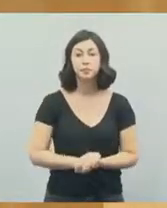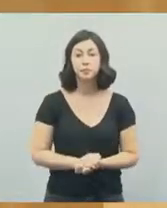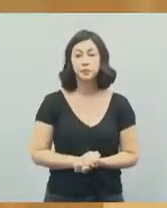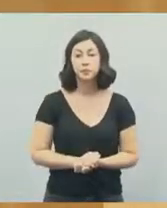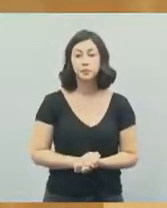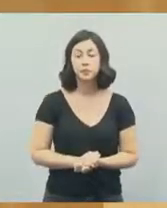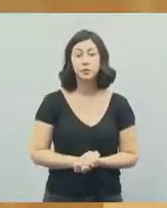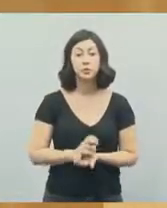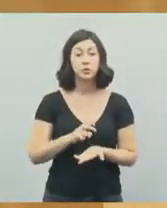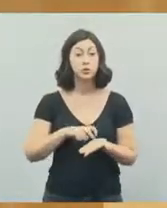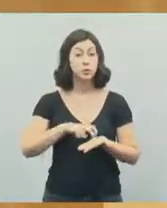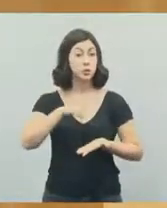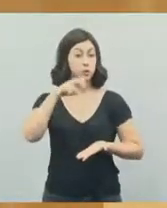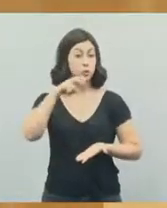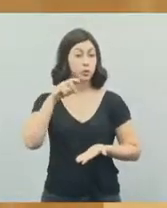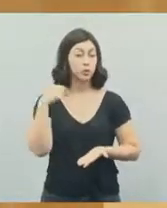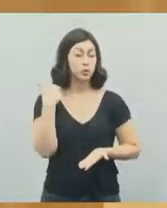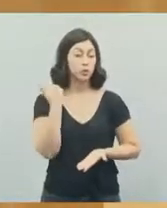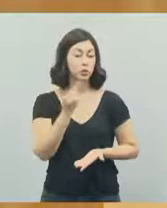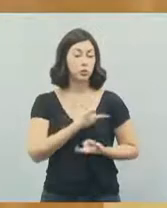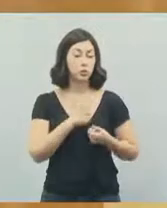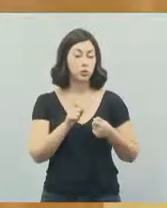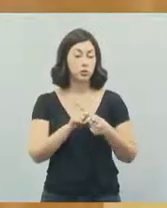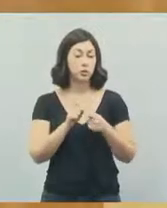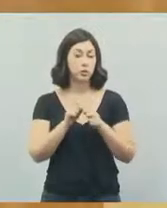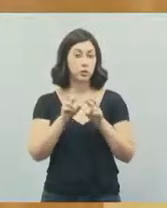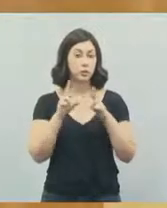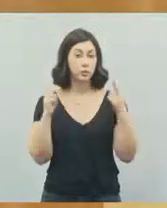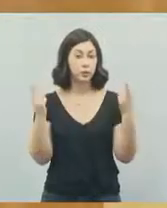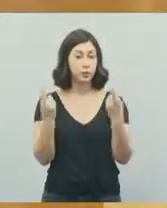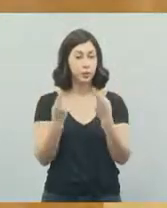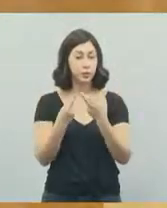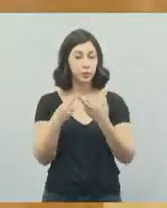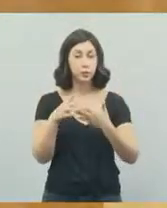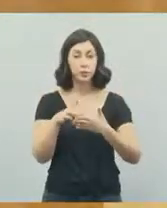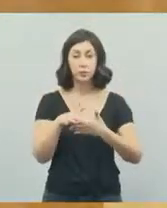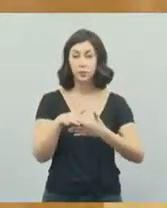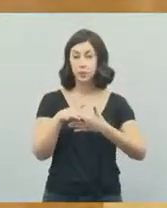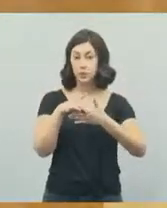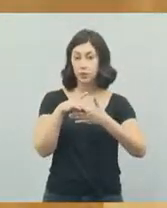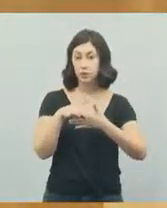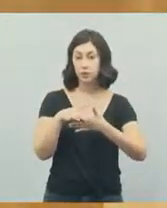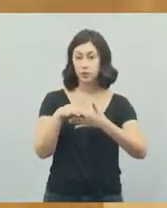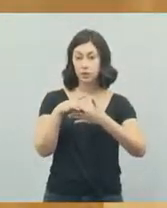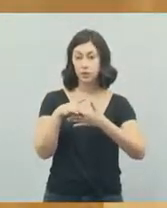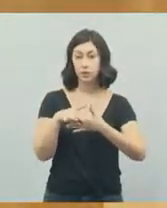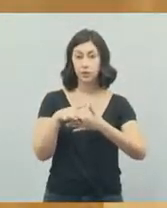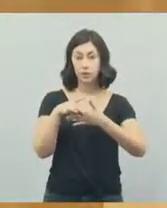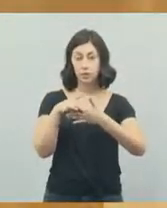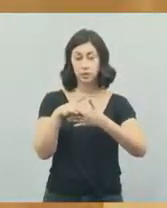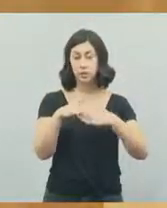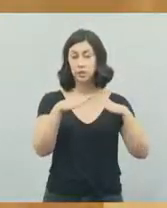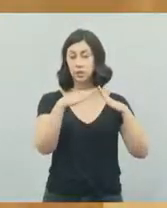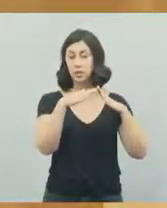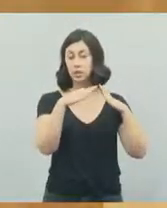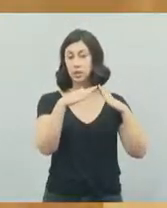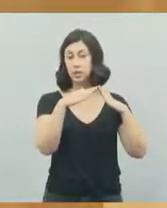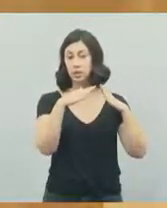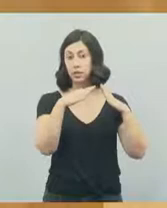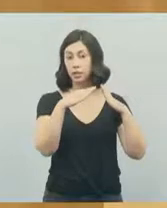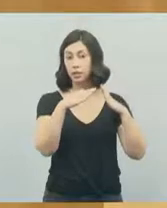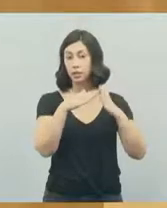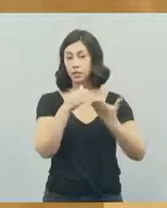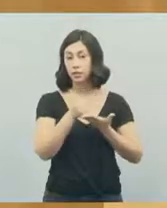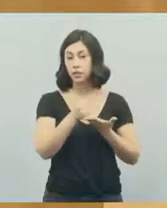estivemos pela manhã em reunião com lideranças da Casa de Recuperação de